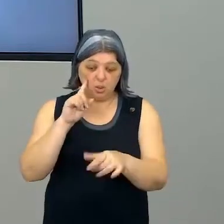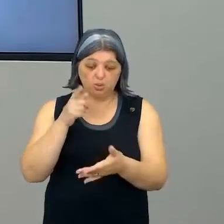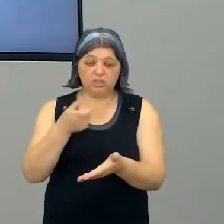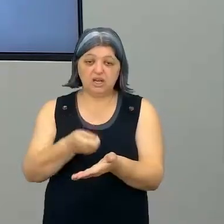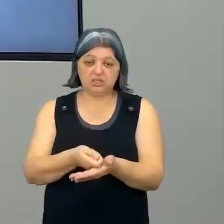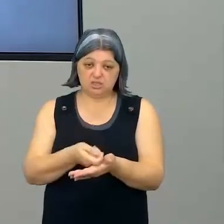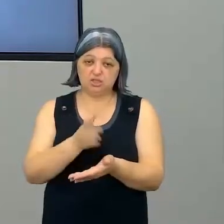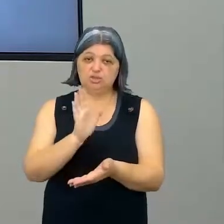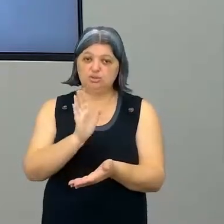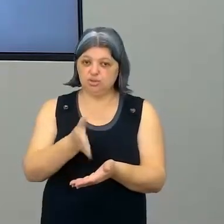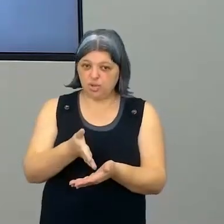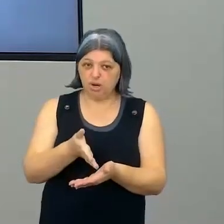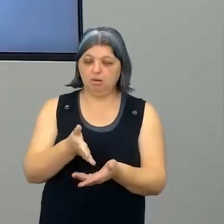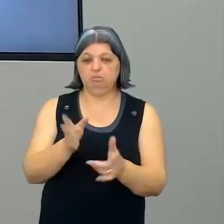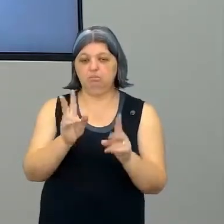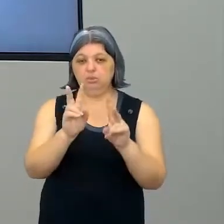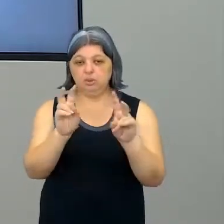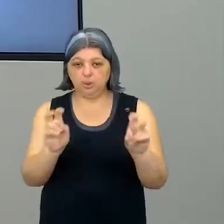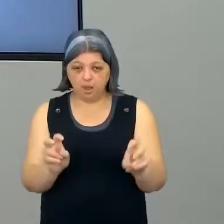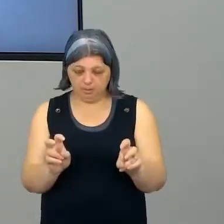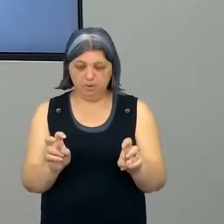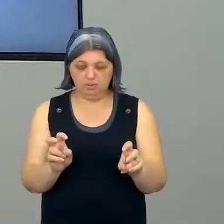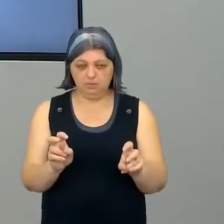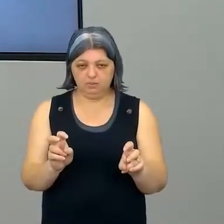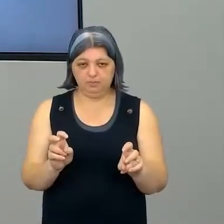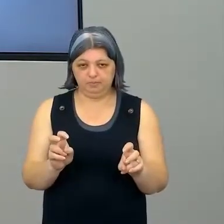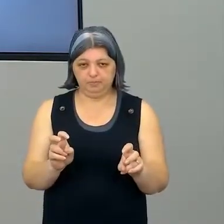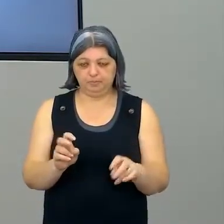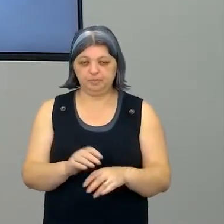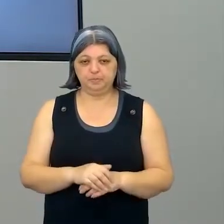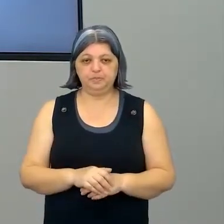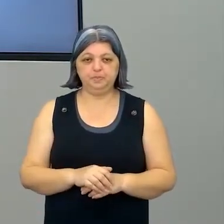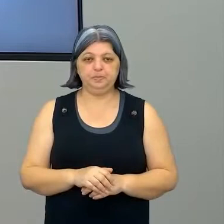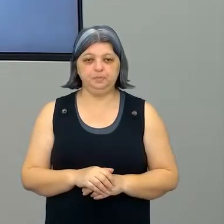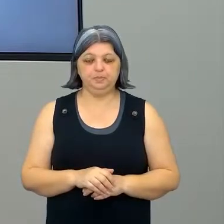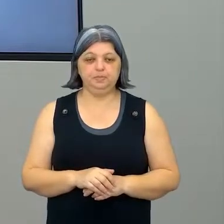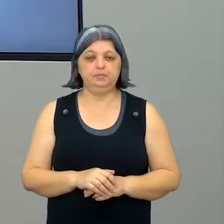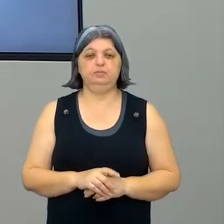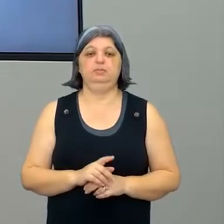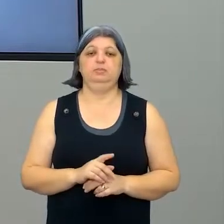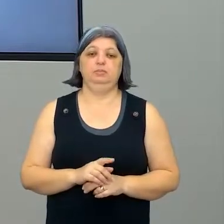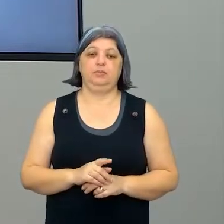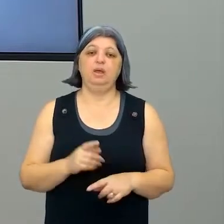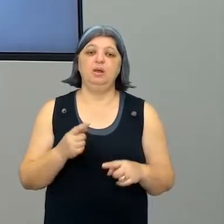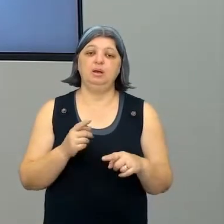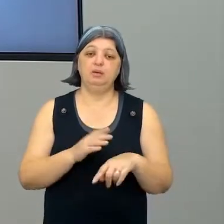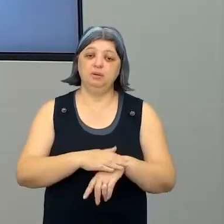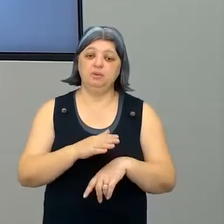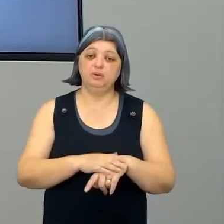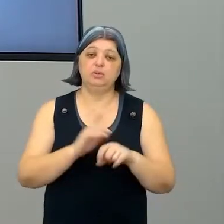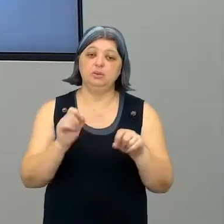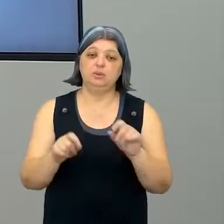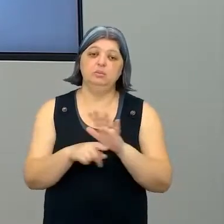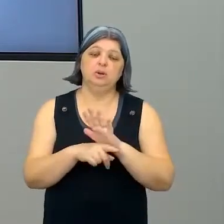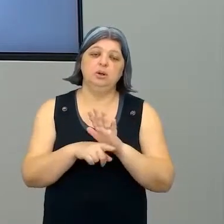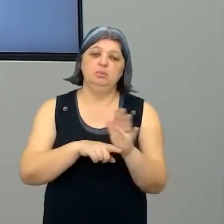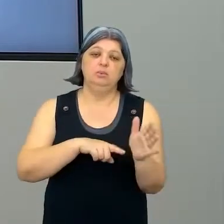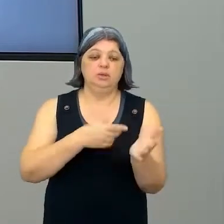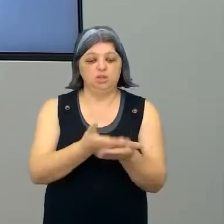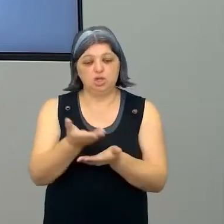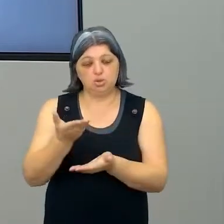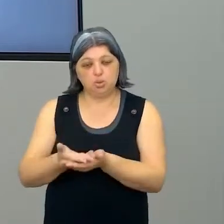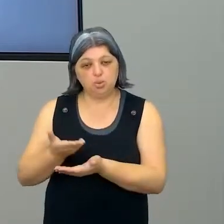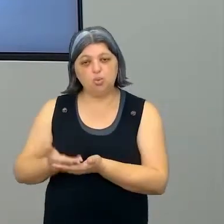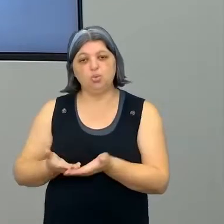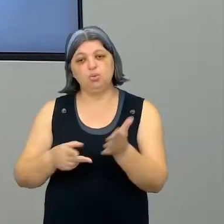campo, esse lugar, esse tema que você quer abordar, a gente vai, aí, produzir o nosso estudo de caso. E ele